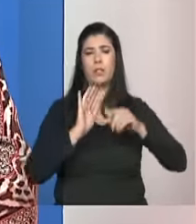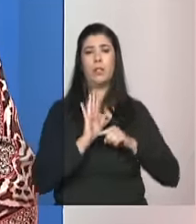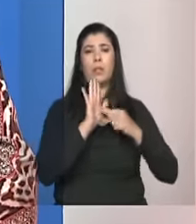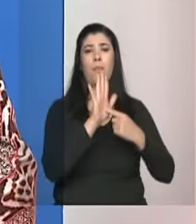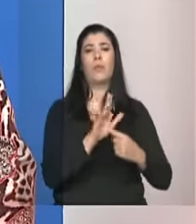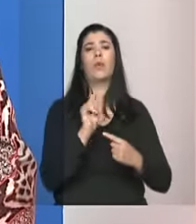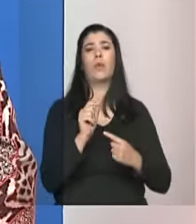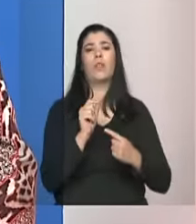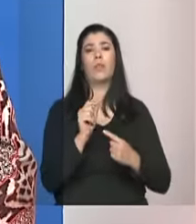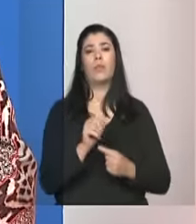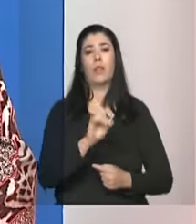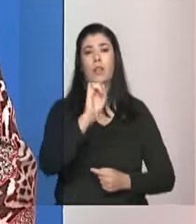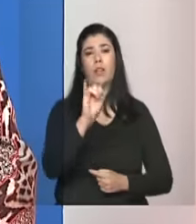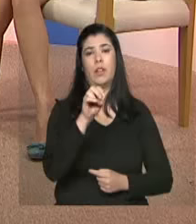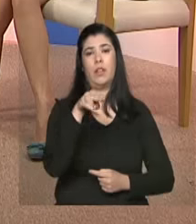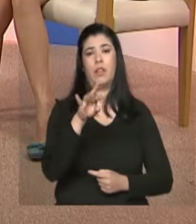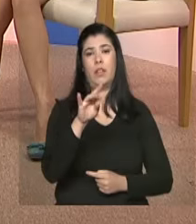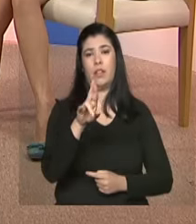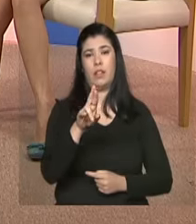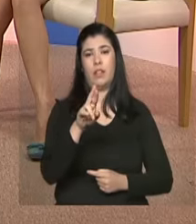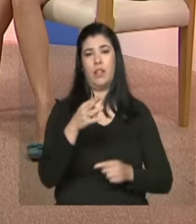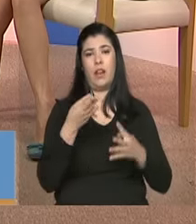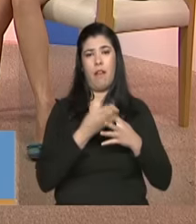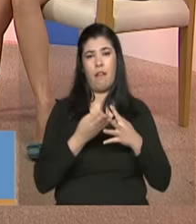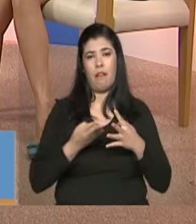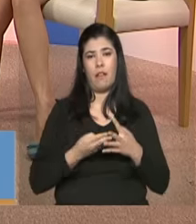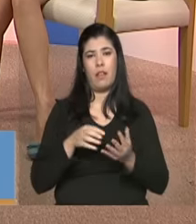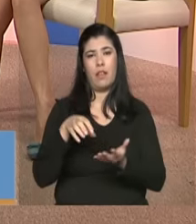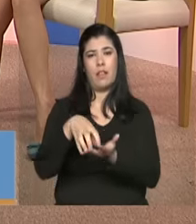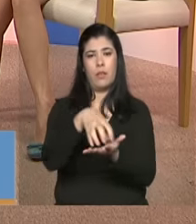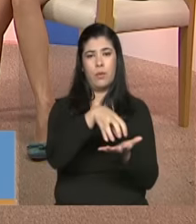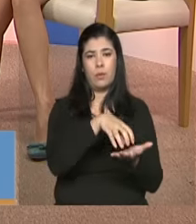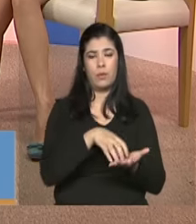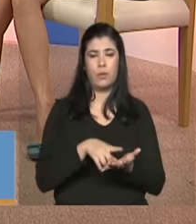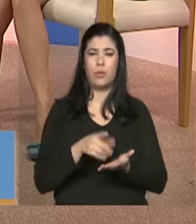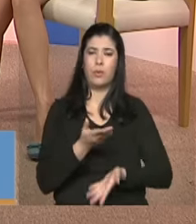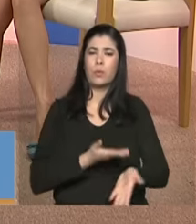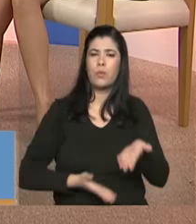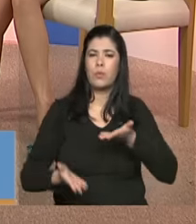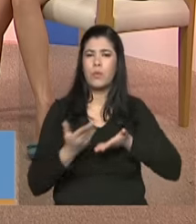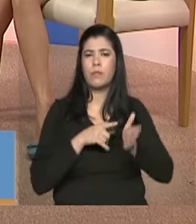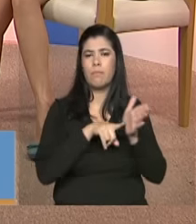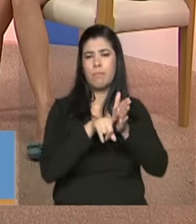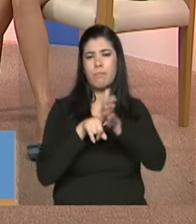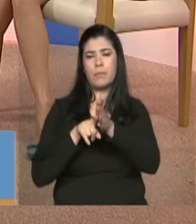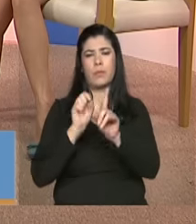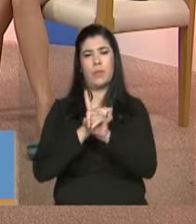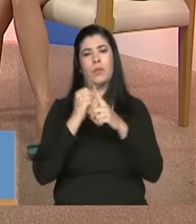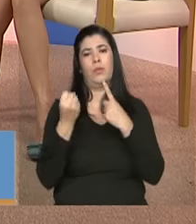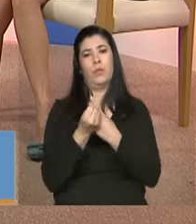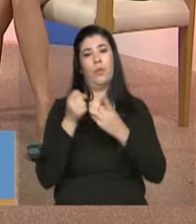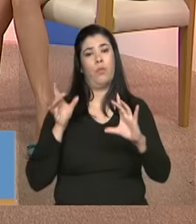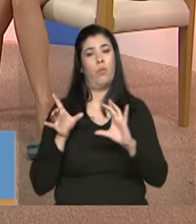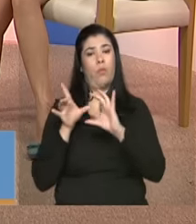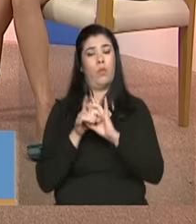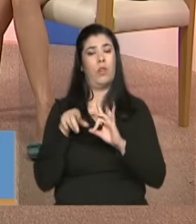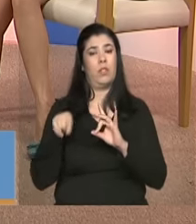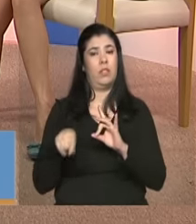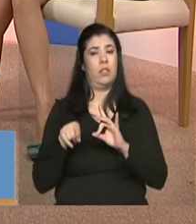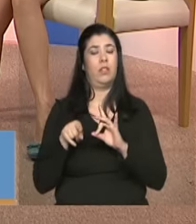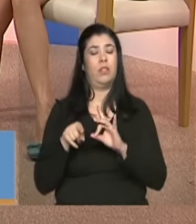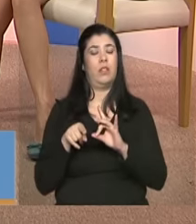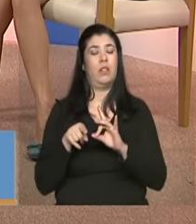intersetorialidade que tem resultados positivos que é a integração do serviço de abordagem social com o serviço de consultório na rua da saúde